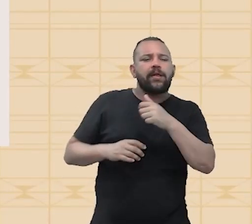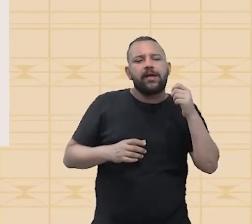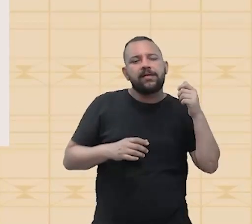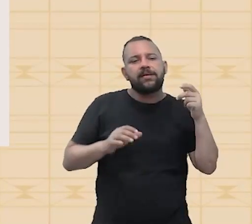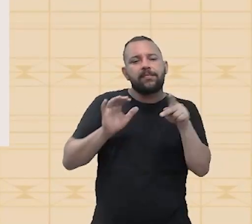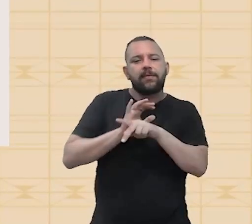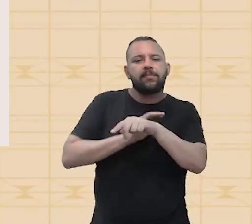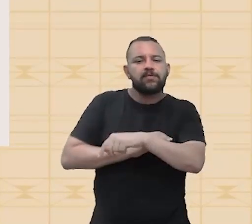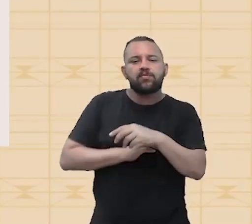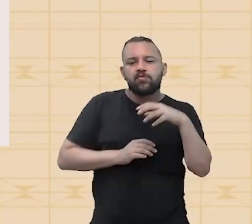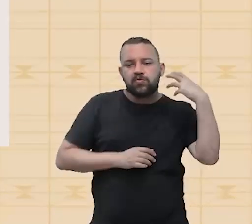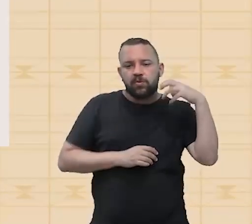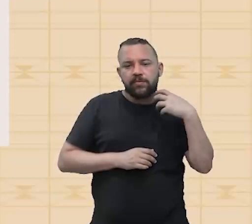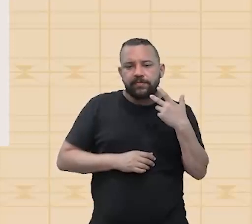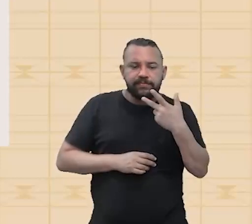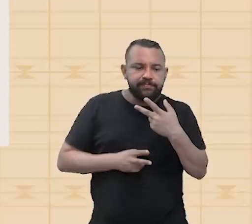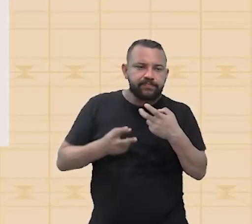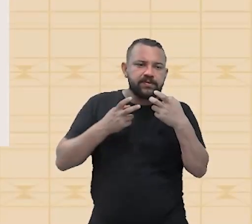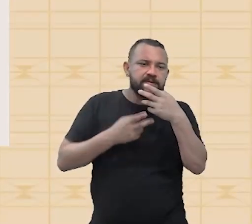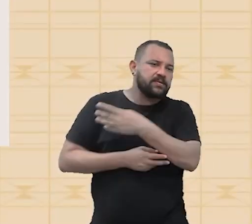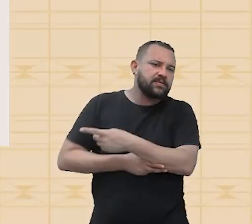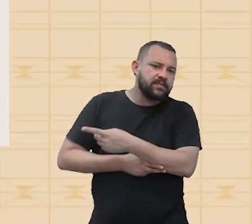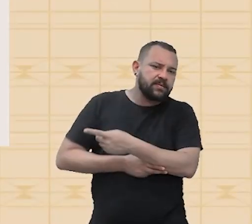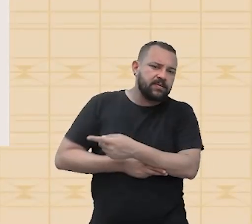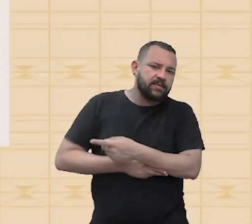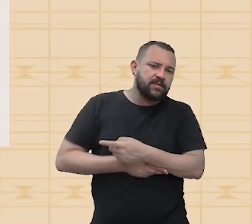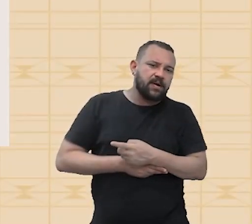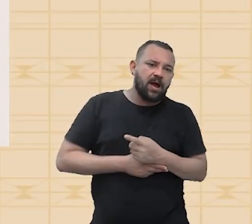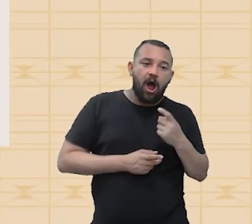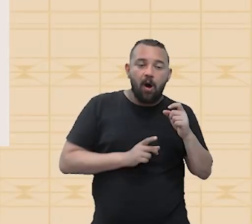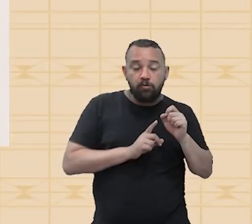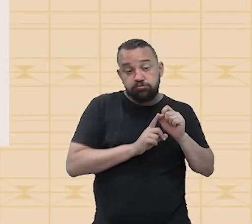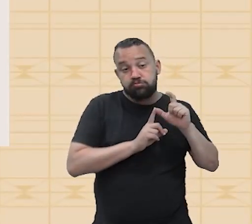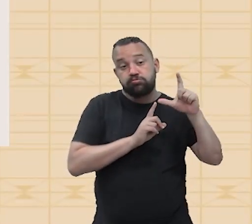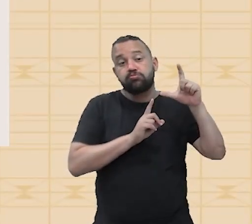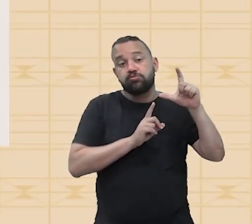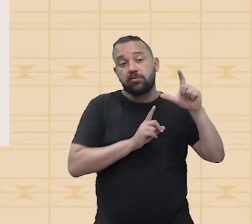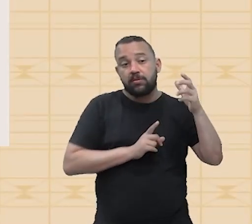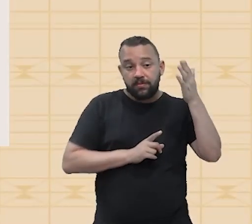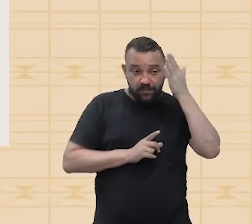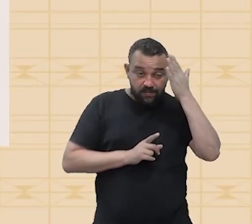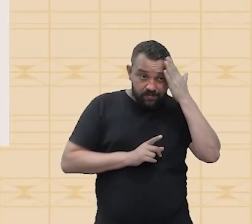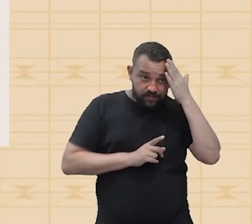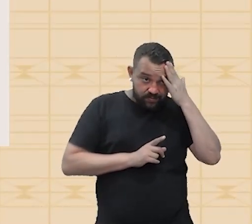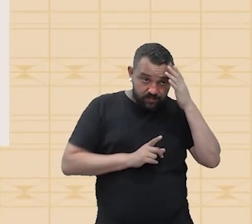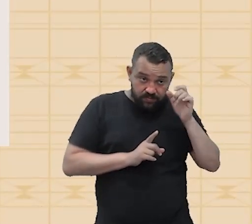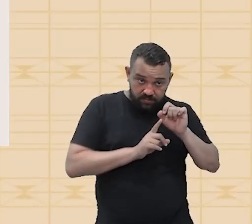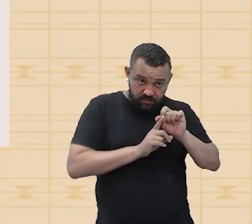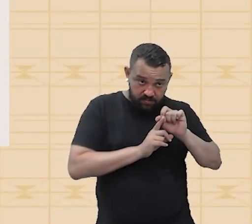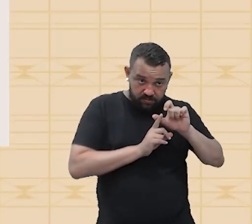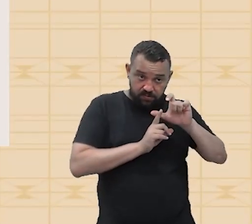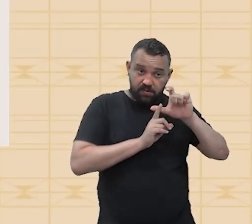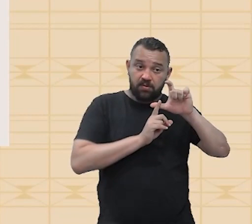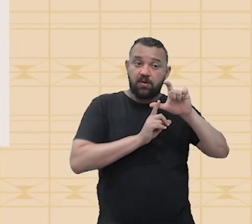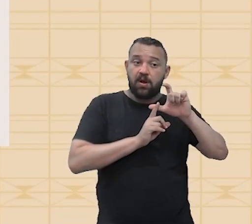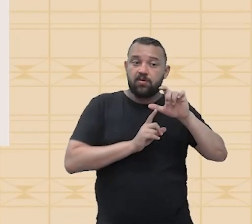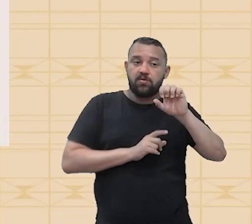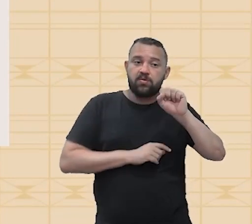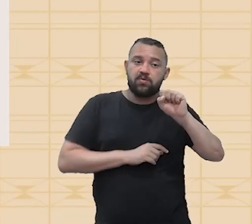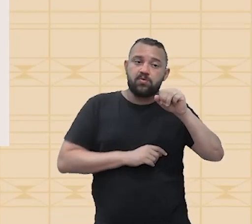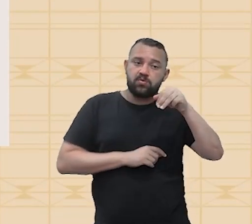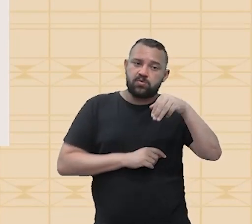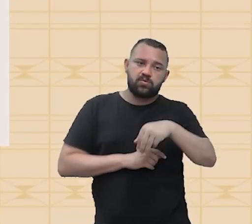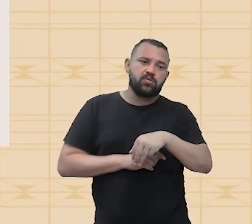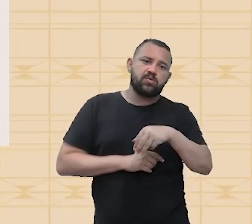do som. Essa qualidade a gente vai definir primeiro como altura. E é importante você entender que a altura do som não tem